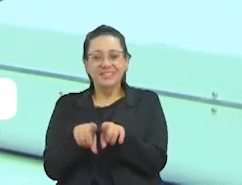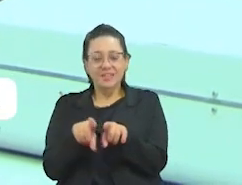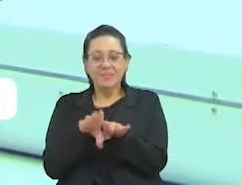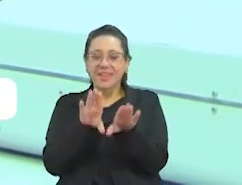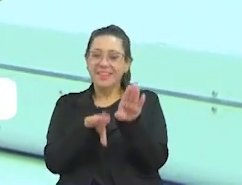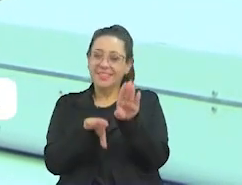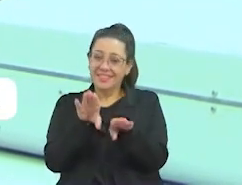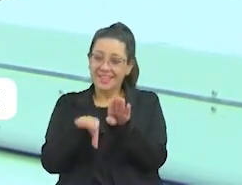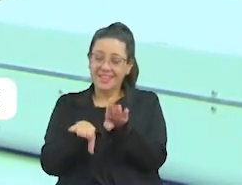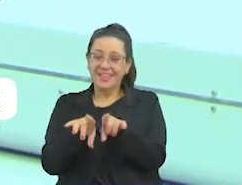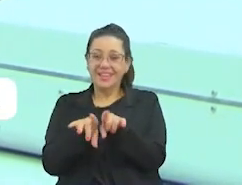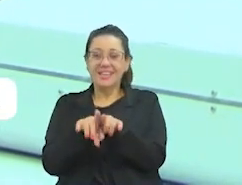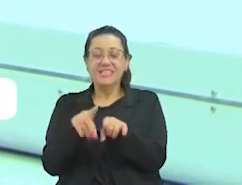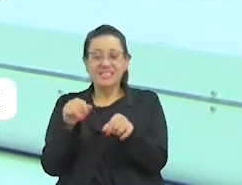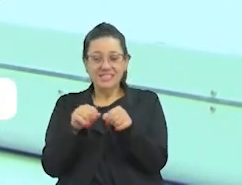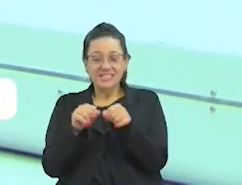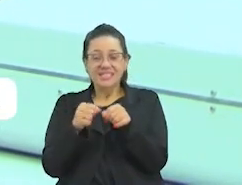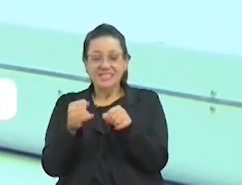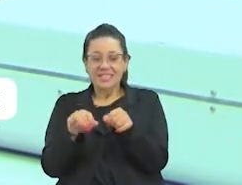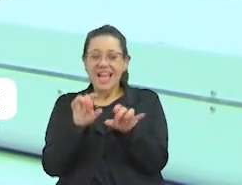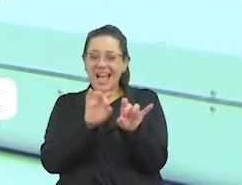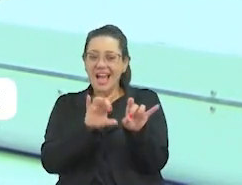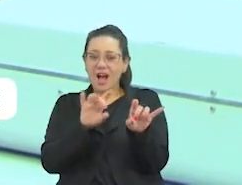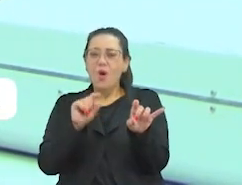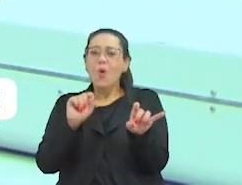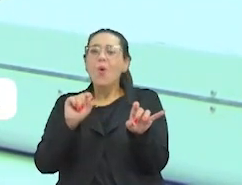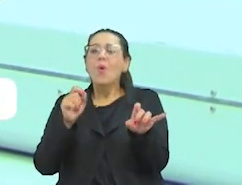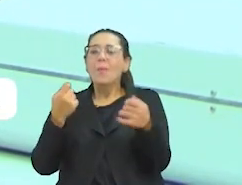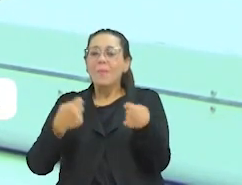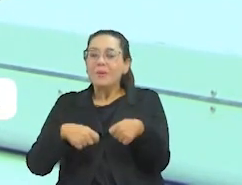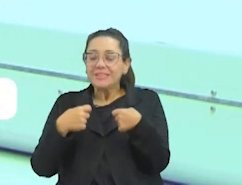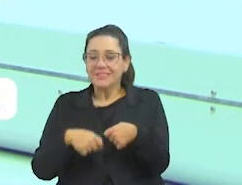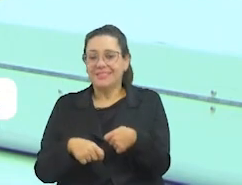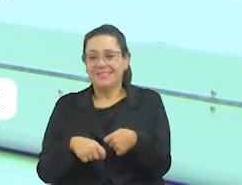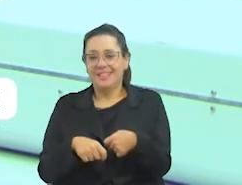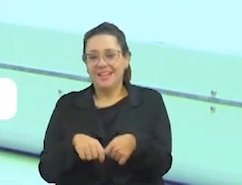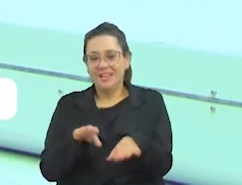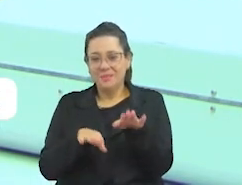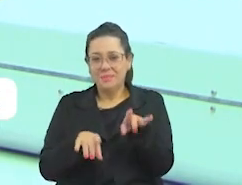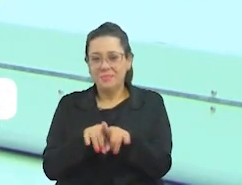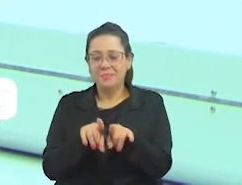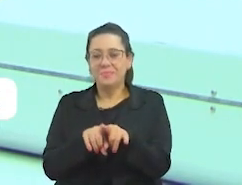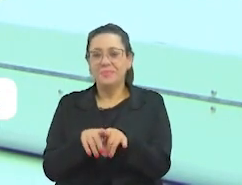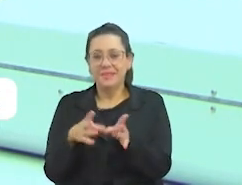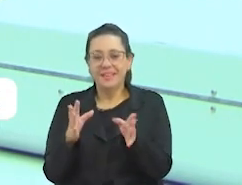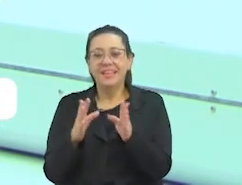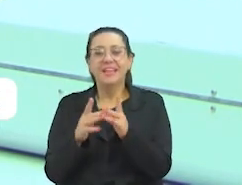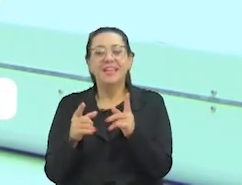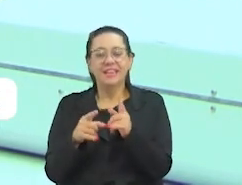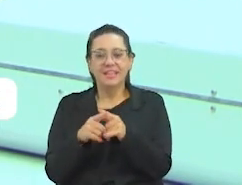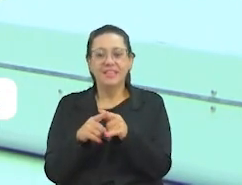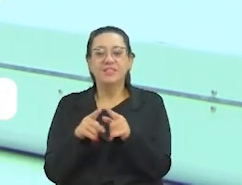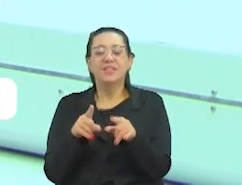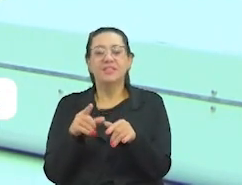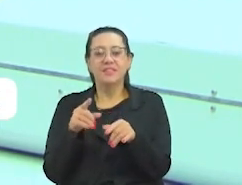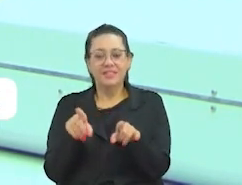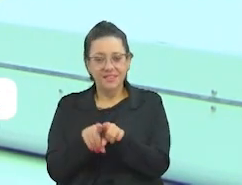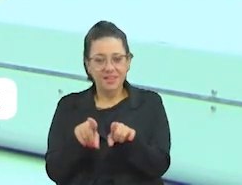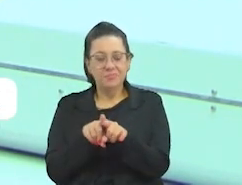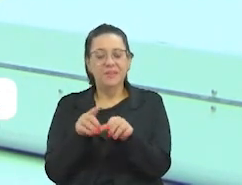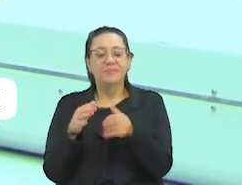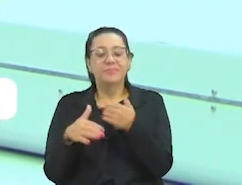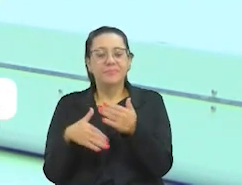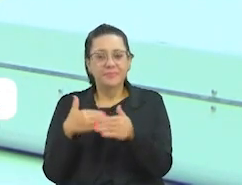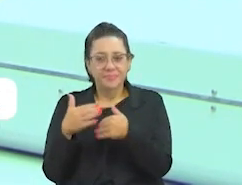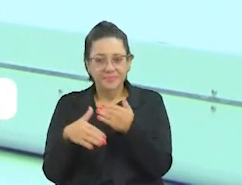necessidade aí das entidades ou também de pessoas, igrejas, ele está engatinhando, mas é um projeto que